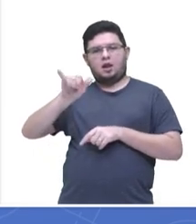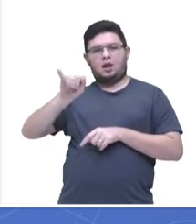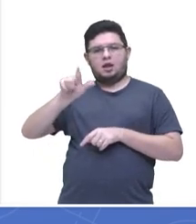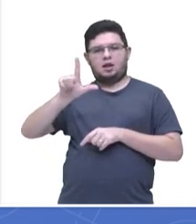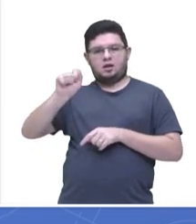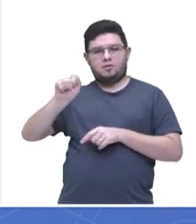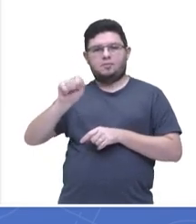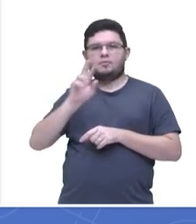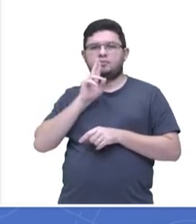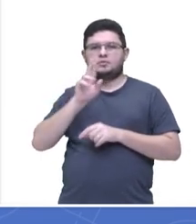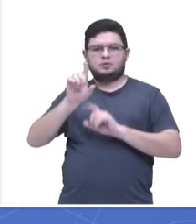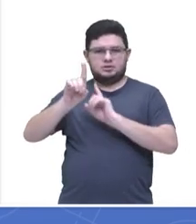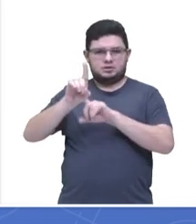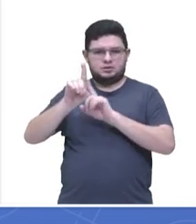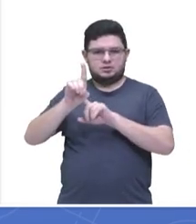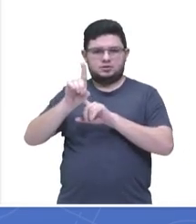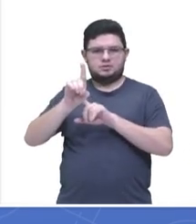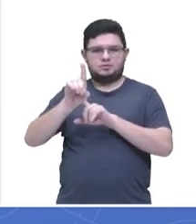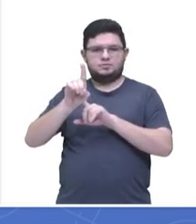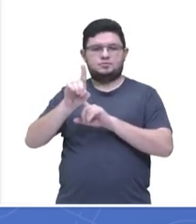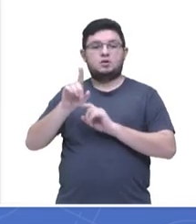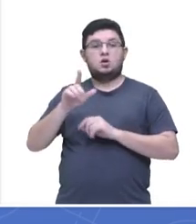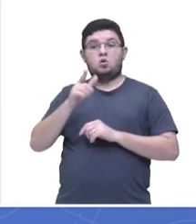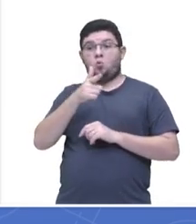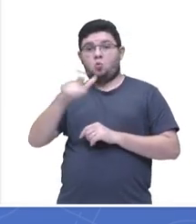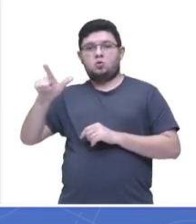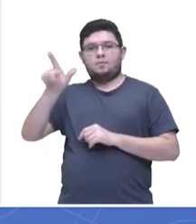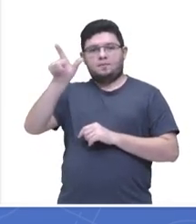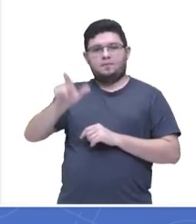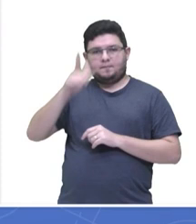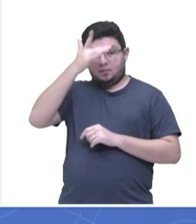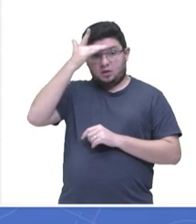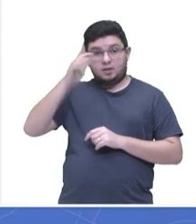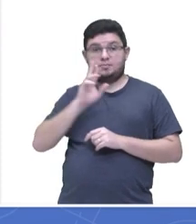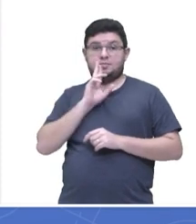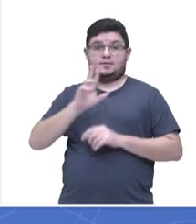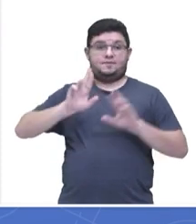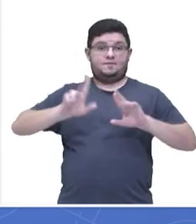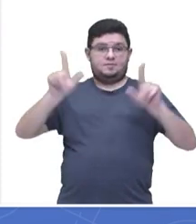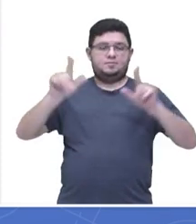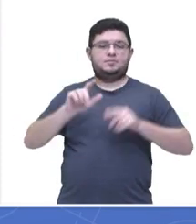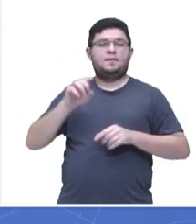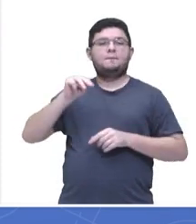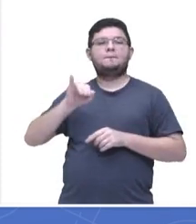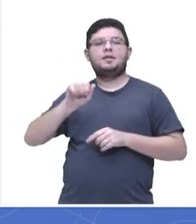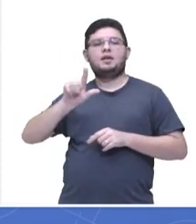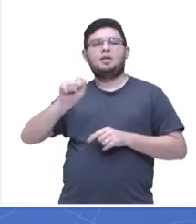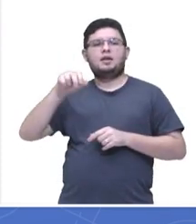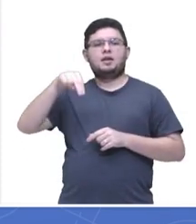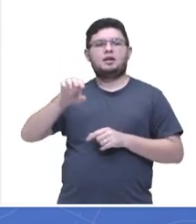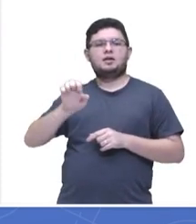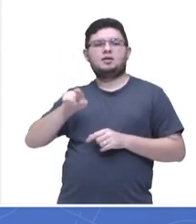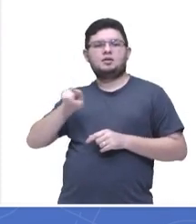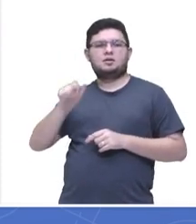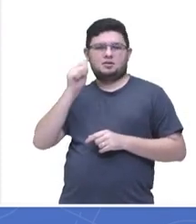Opa, temos aqui uma resposta diferente, olha lá, a Milani, a Milani disse que a resposta da questão 13 é a